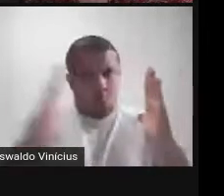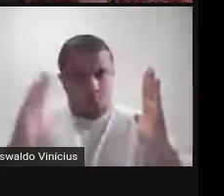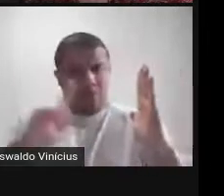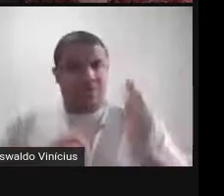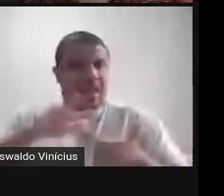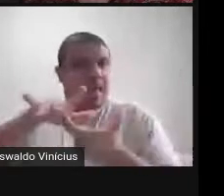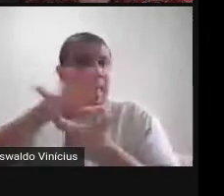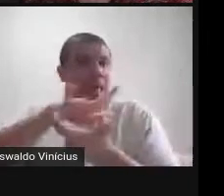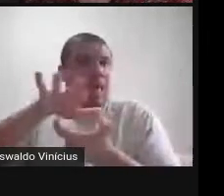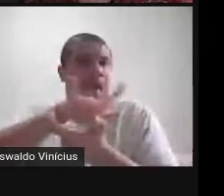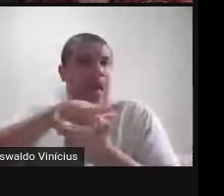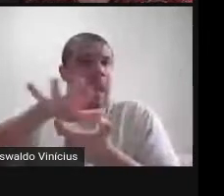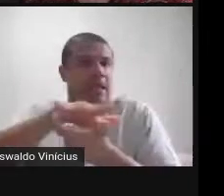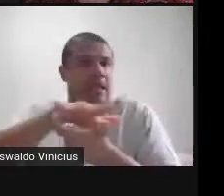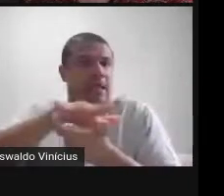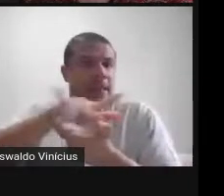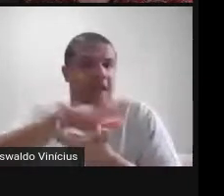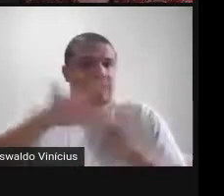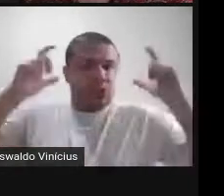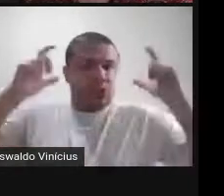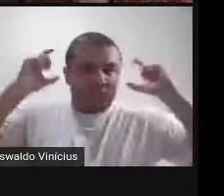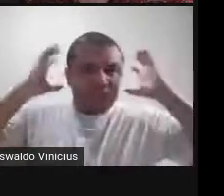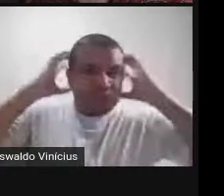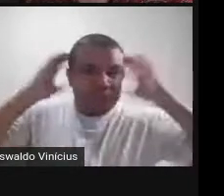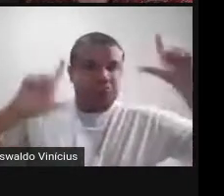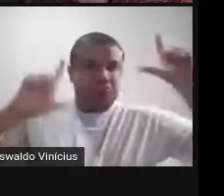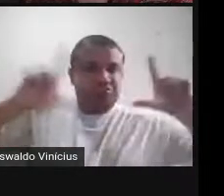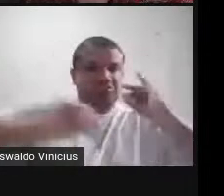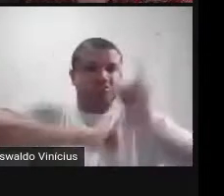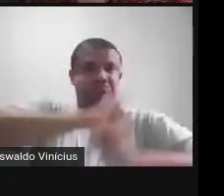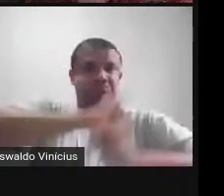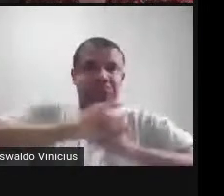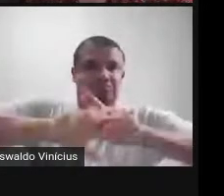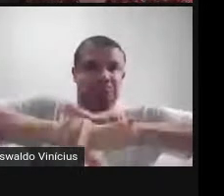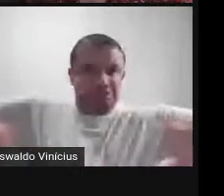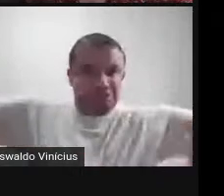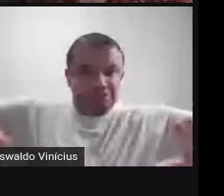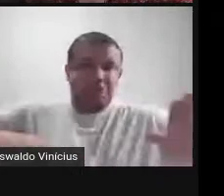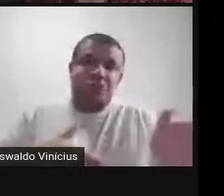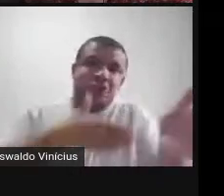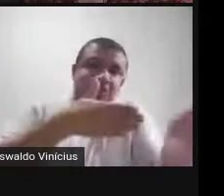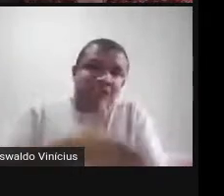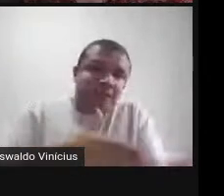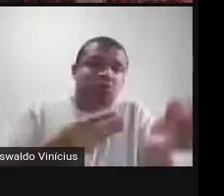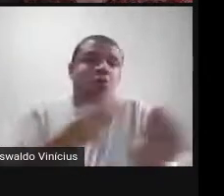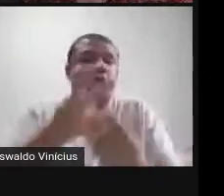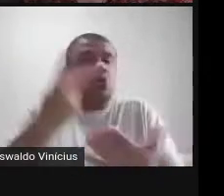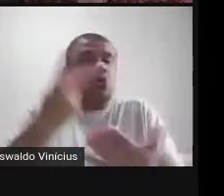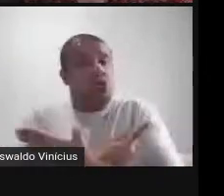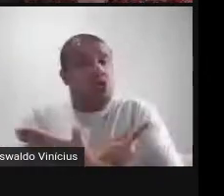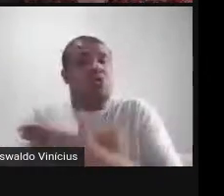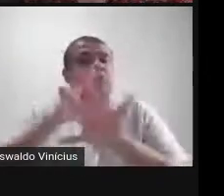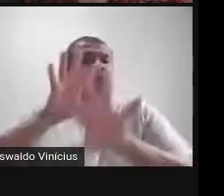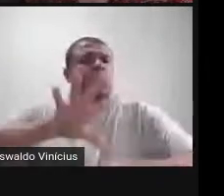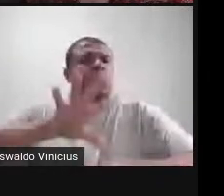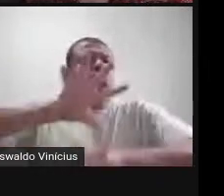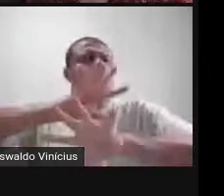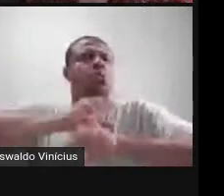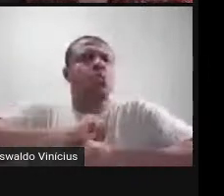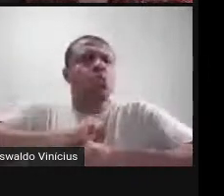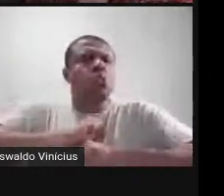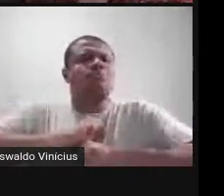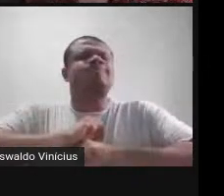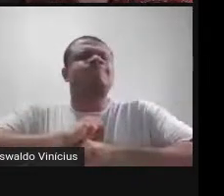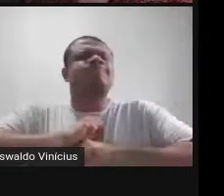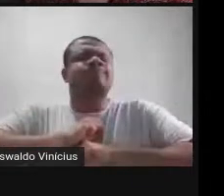midiático que, no mínimo, auxilia na quebra da falácia da fidelidade, pois a fonte de inspiração e sua adaptação